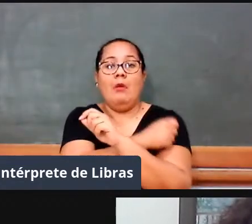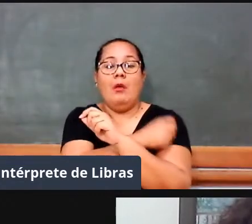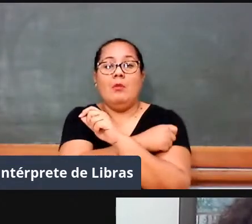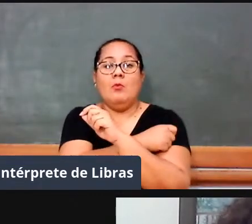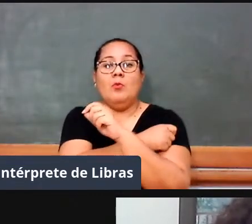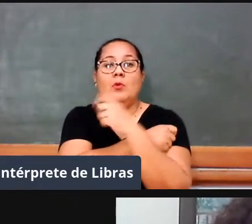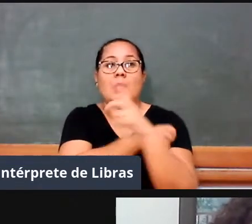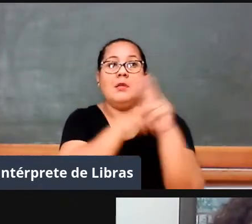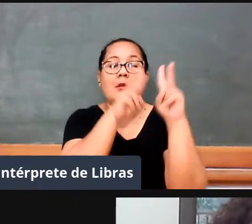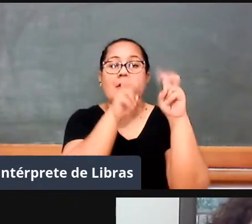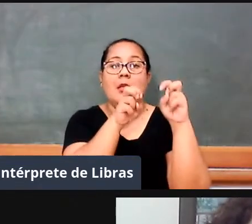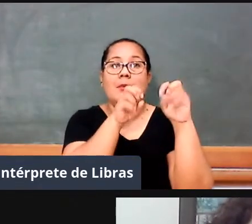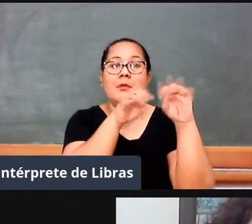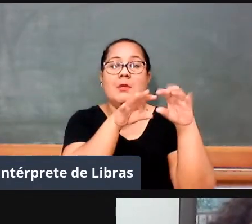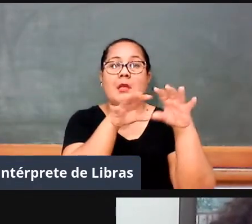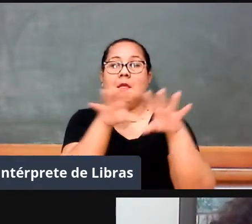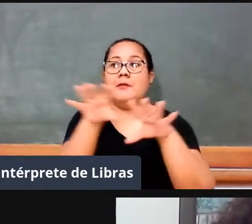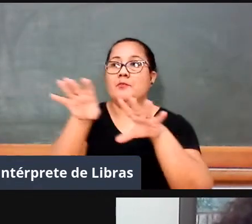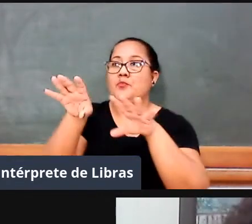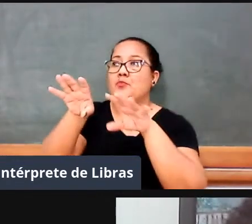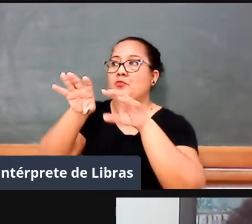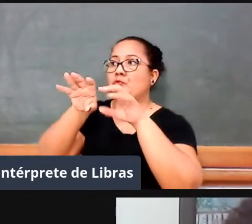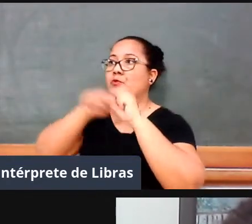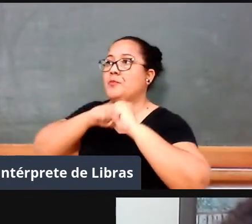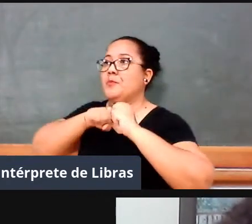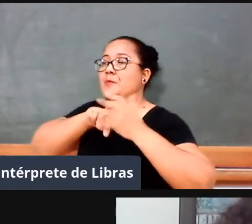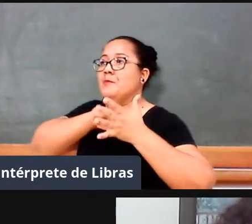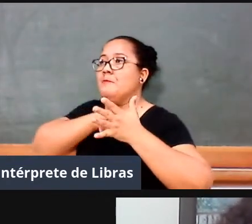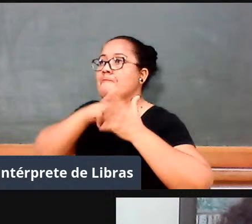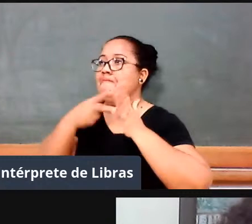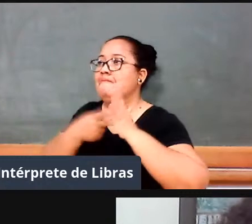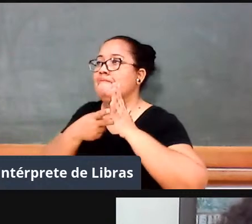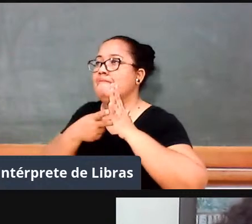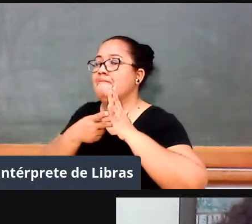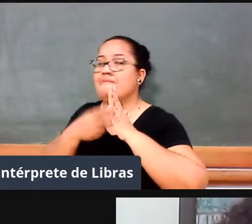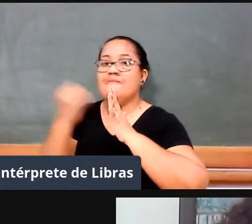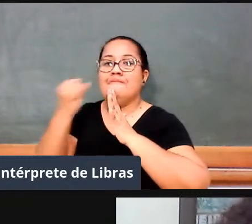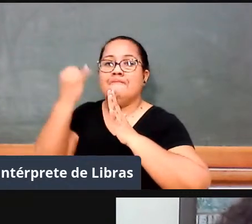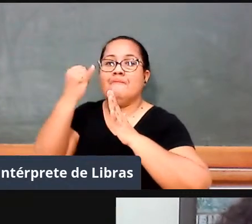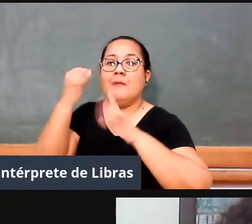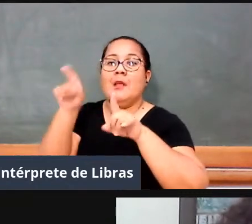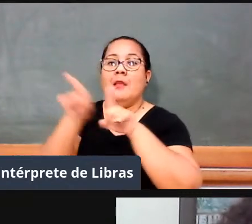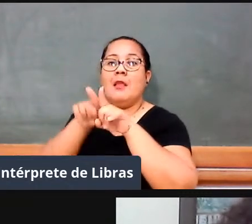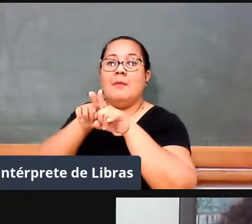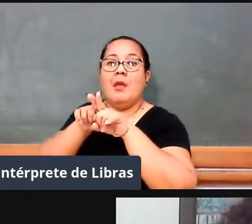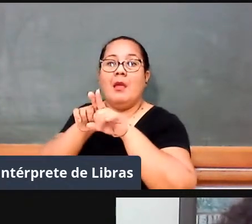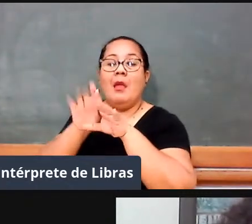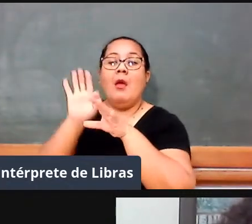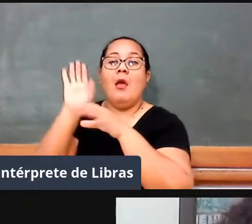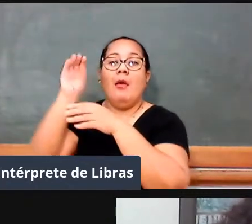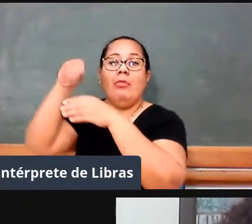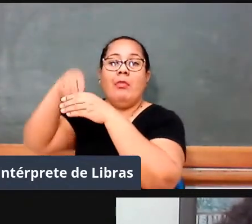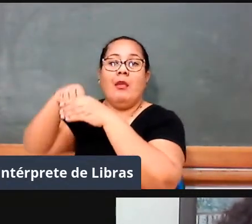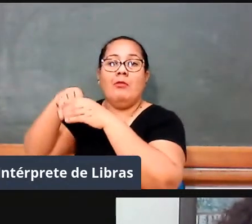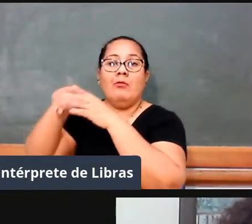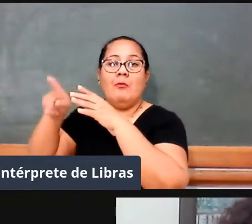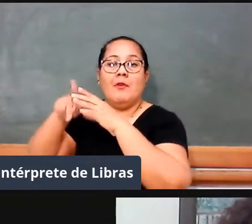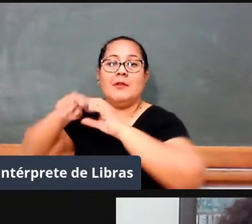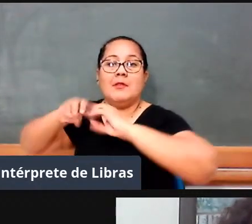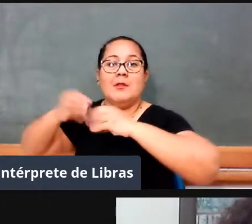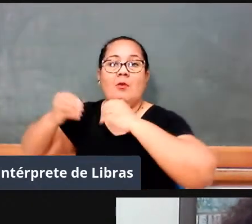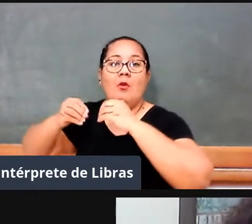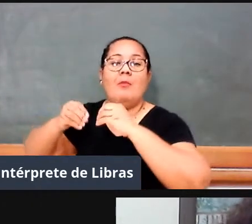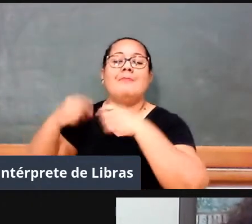cotidiana, e a construção do significado que é também feita no âmbito interno do próprio ensino de matemática, né,